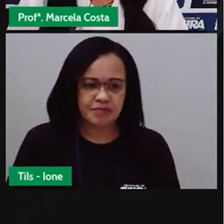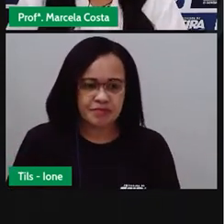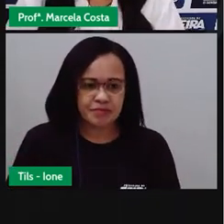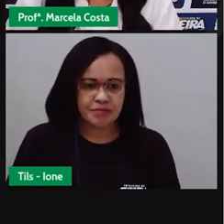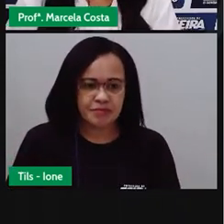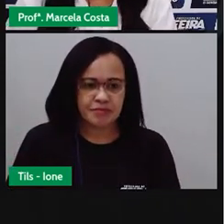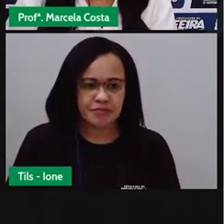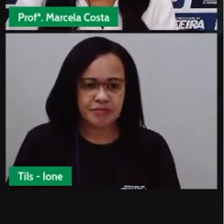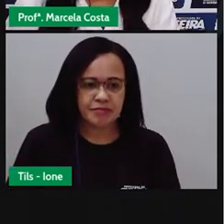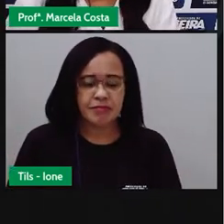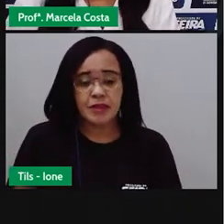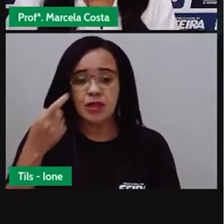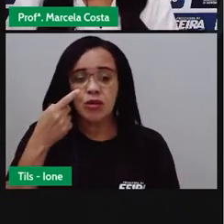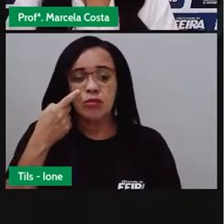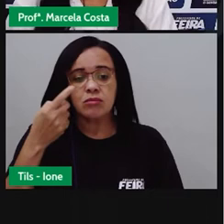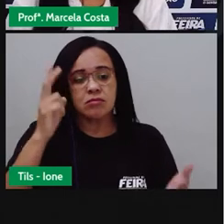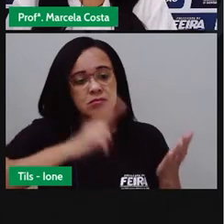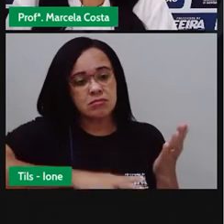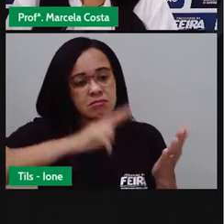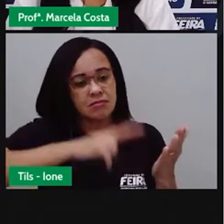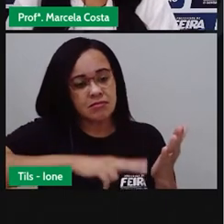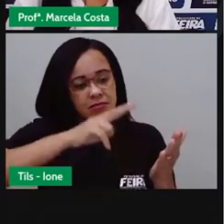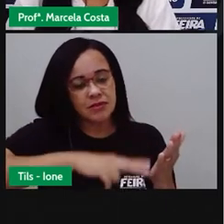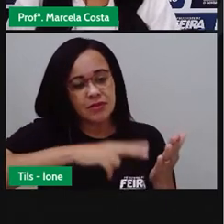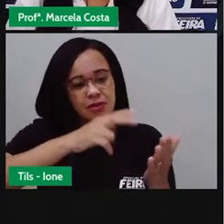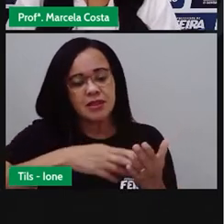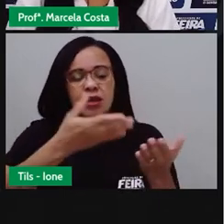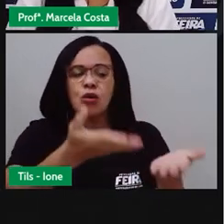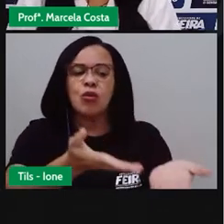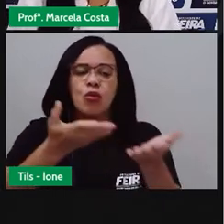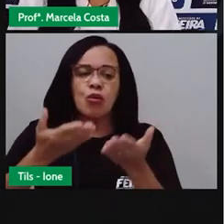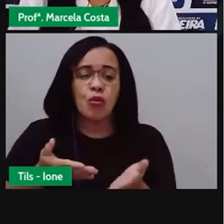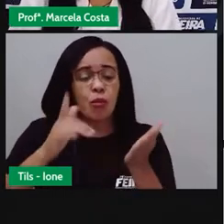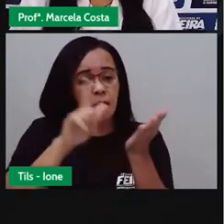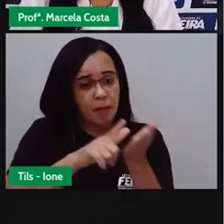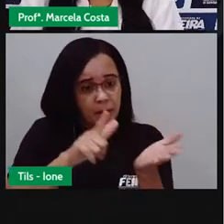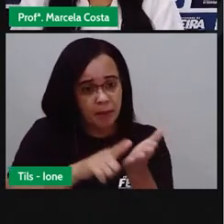Vou ler com vocês este convite aqui, tá bom?